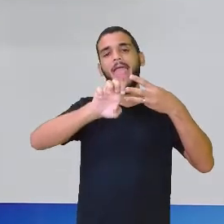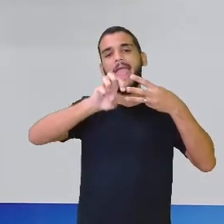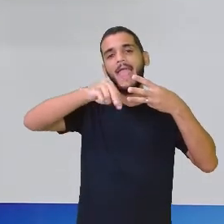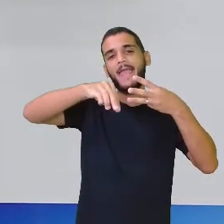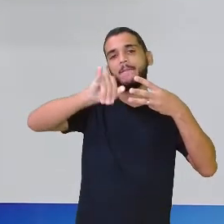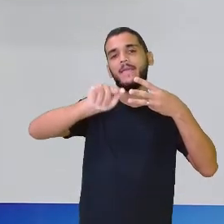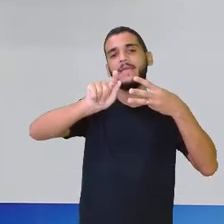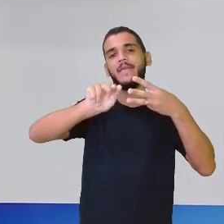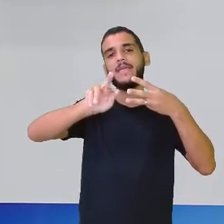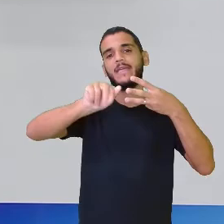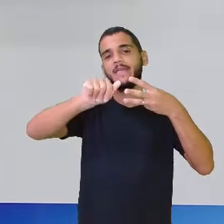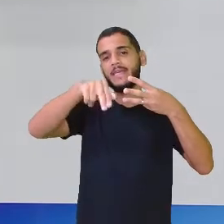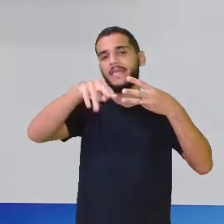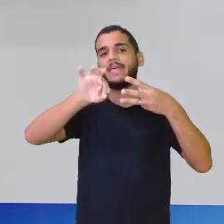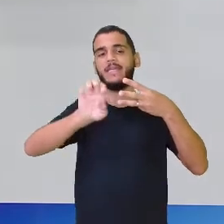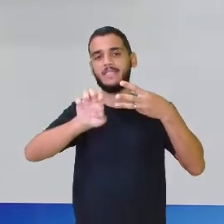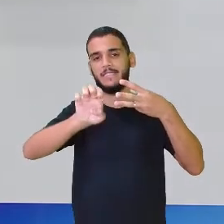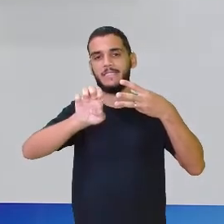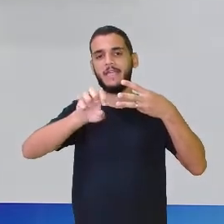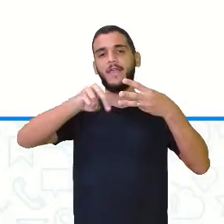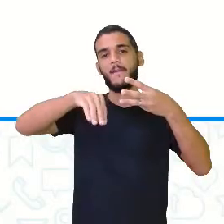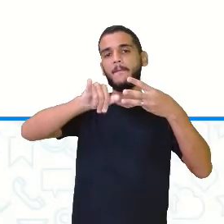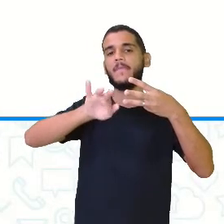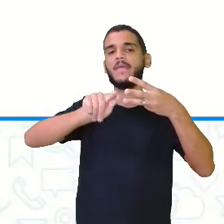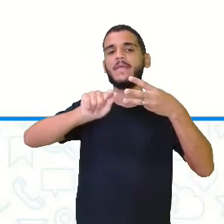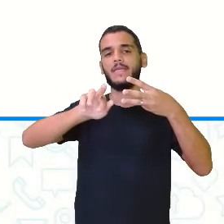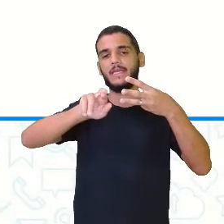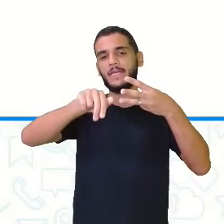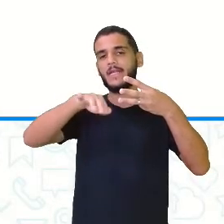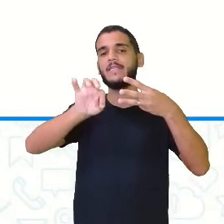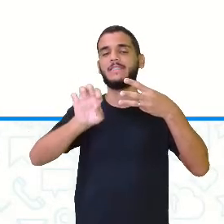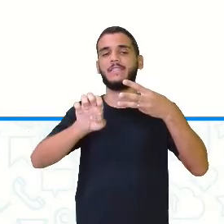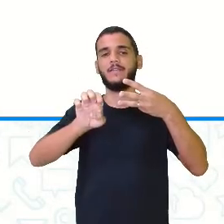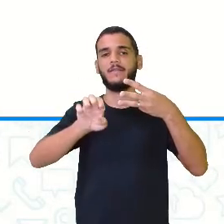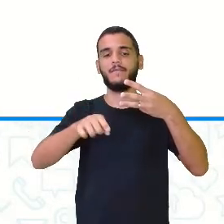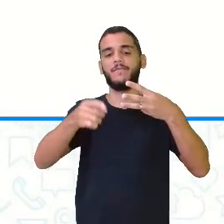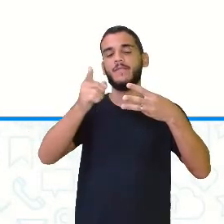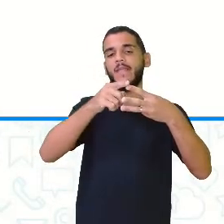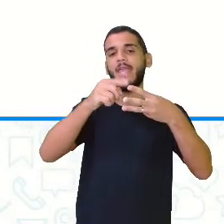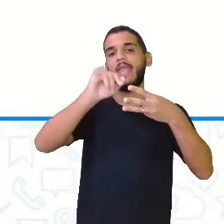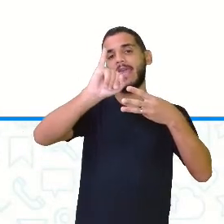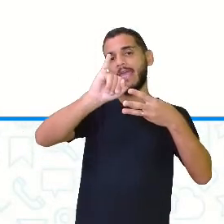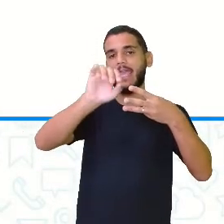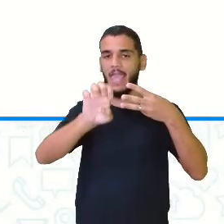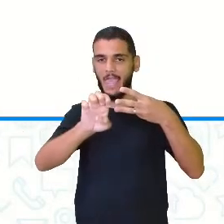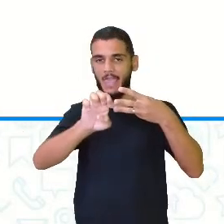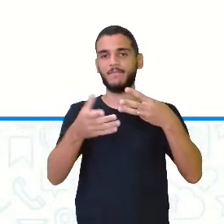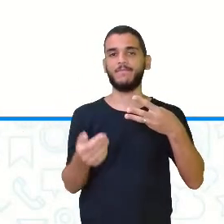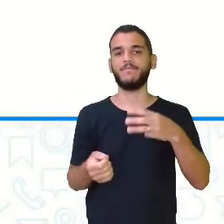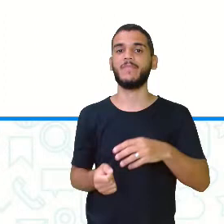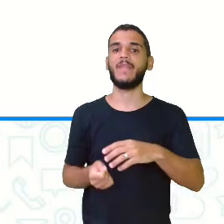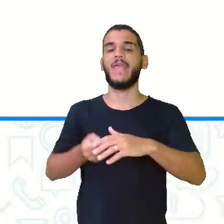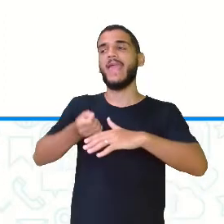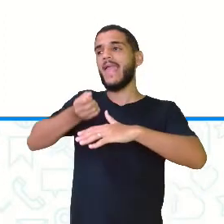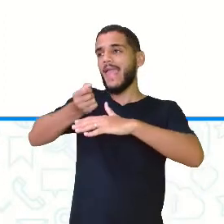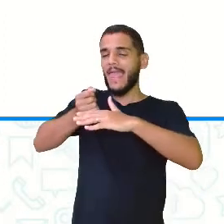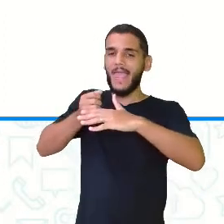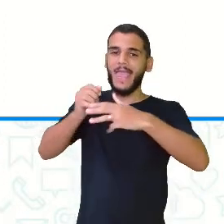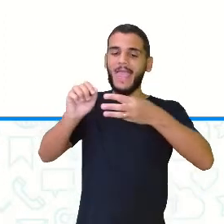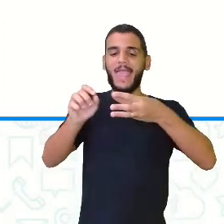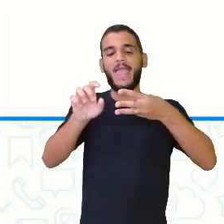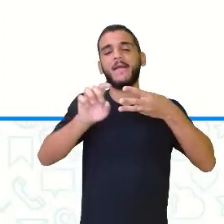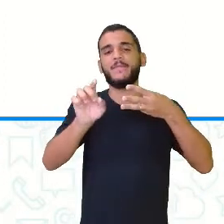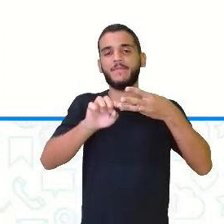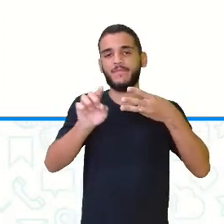parecidinho, mas são diferentes, tá? Olha só. Emigrante é o indivíduo que sai do seu local de